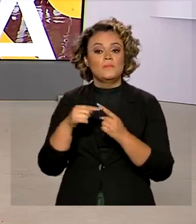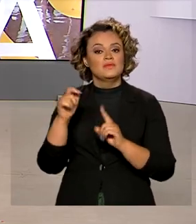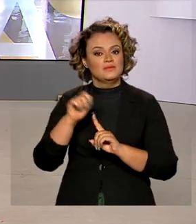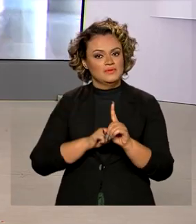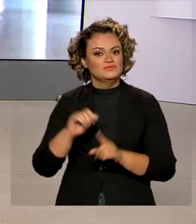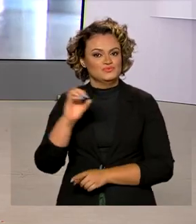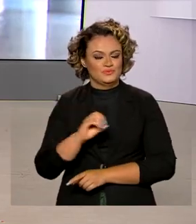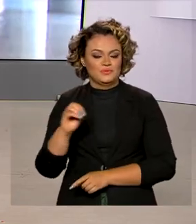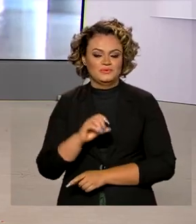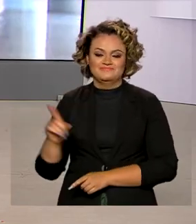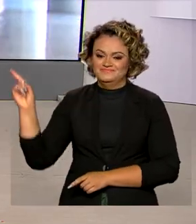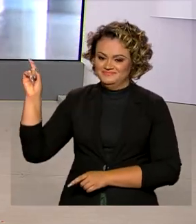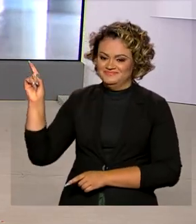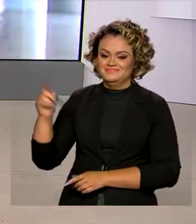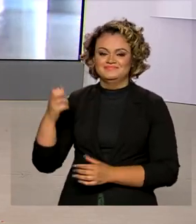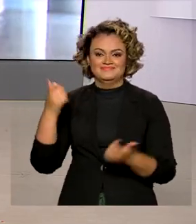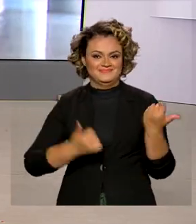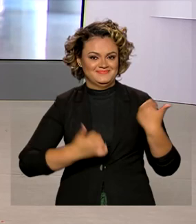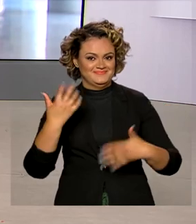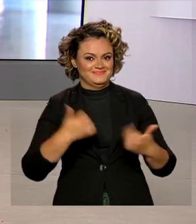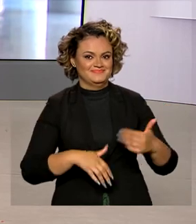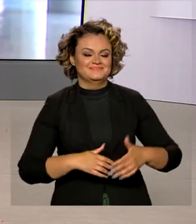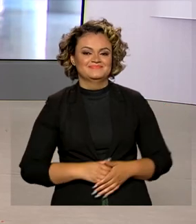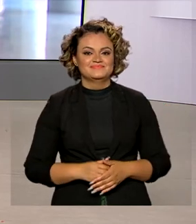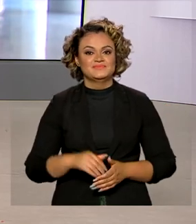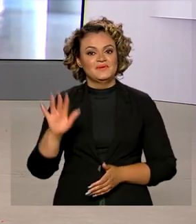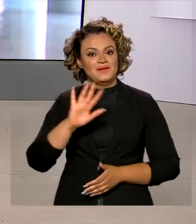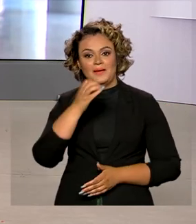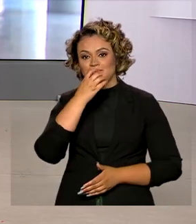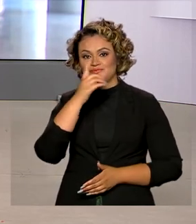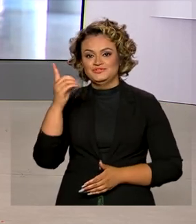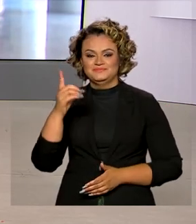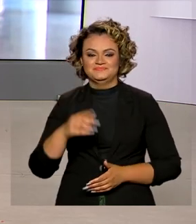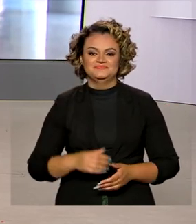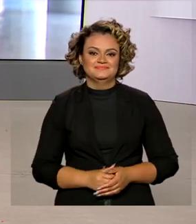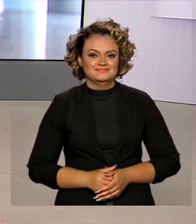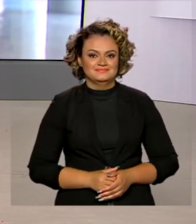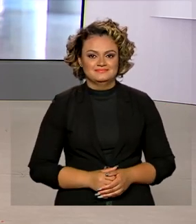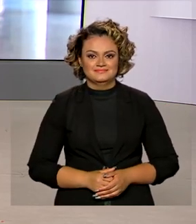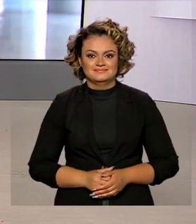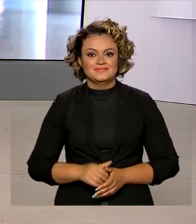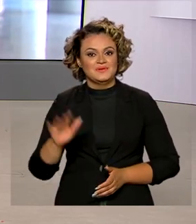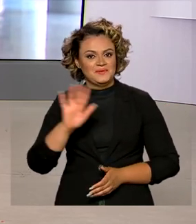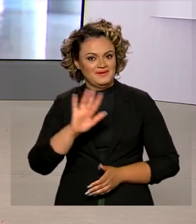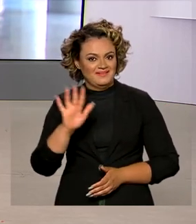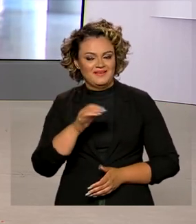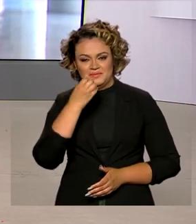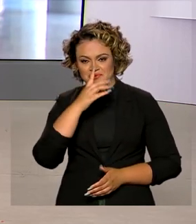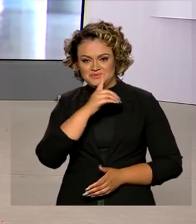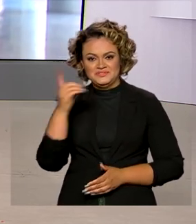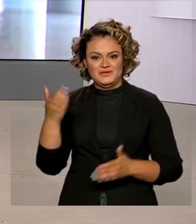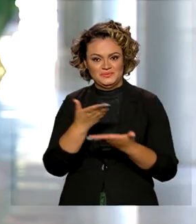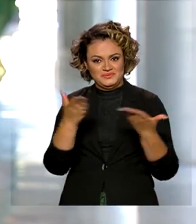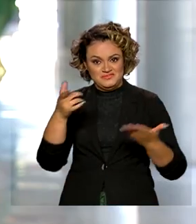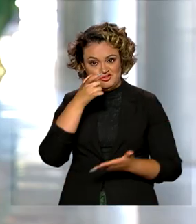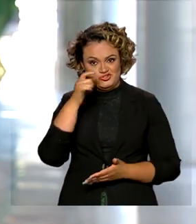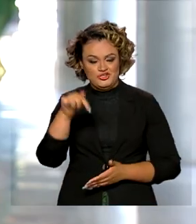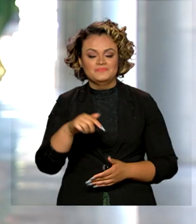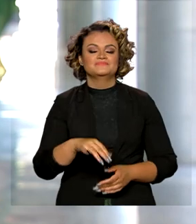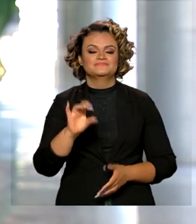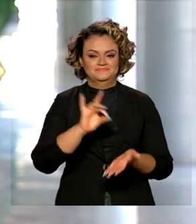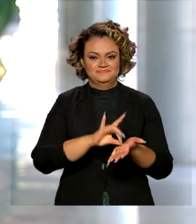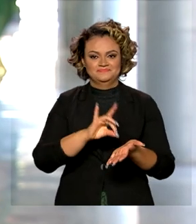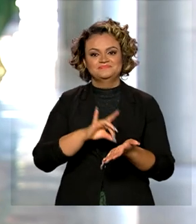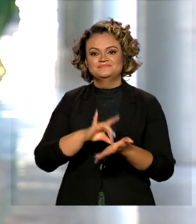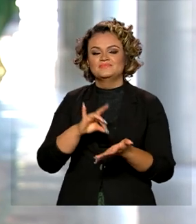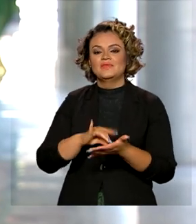saber os detalhes ao vivo com o repórter Glauco de Queiroz. Bom dia, Glauco. Olá, Mara. Bom dia pra você e bom dia a todos. É isso